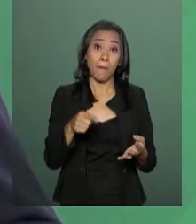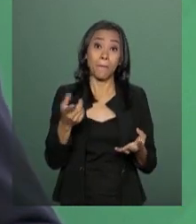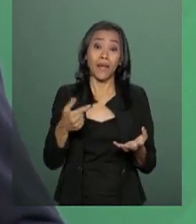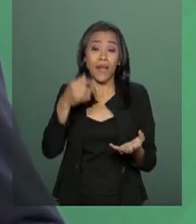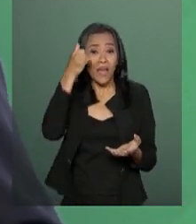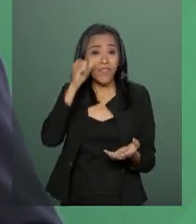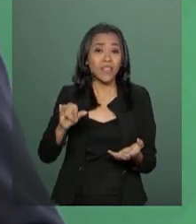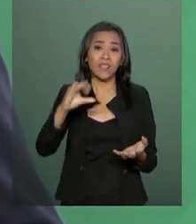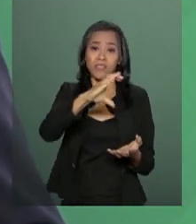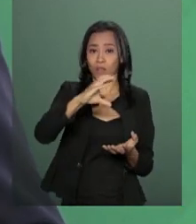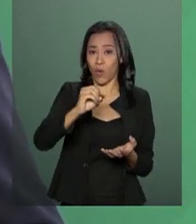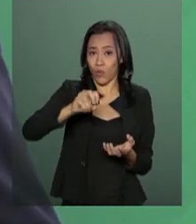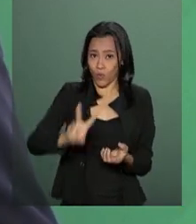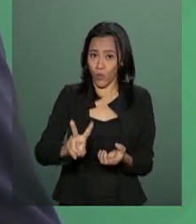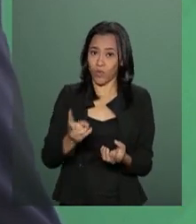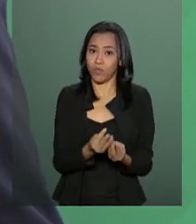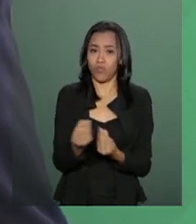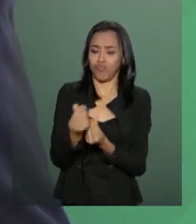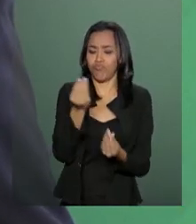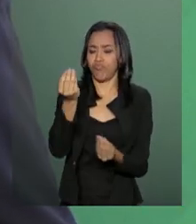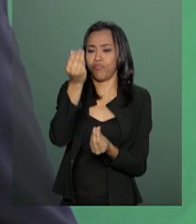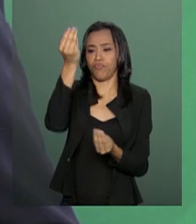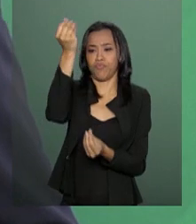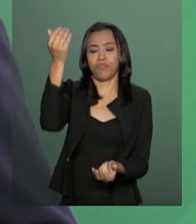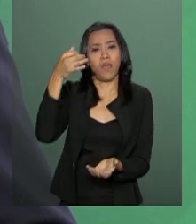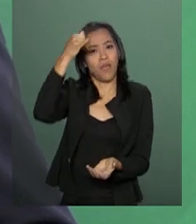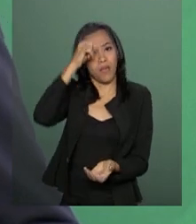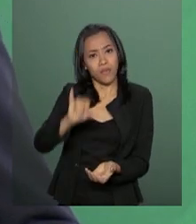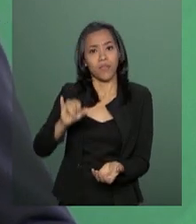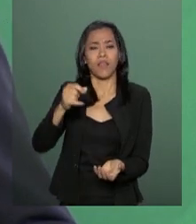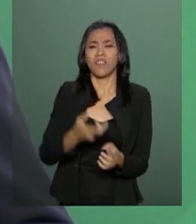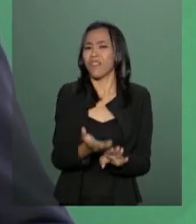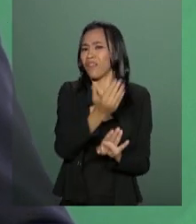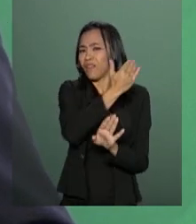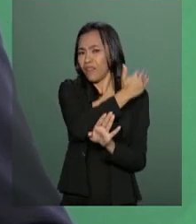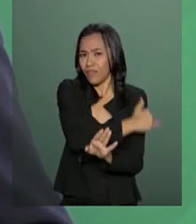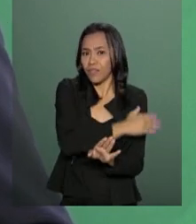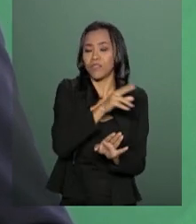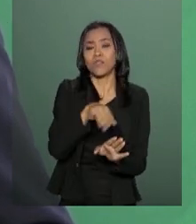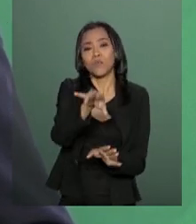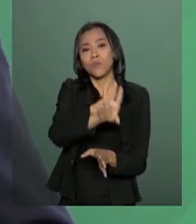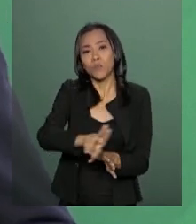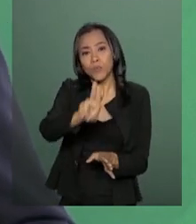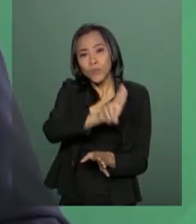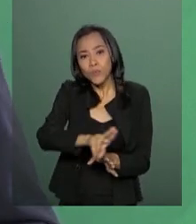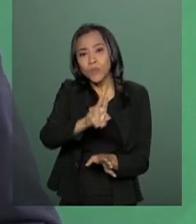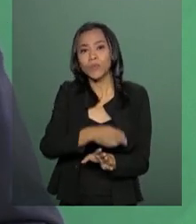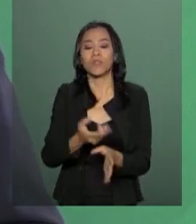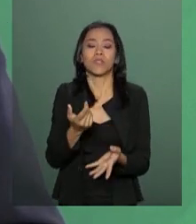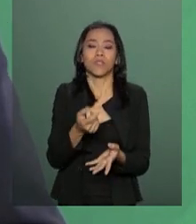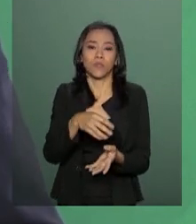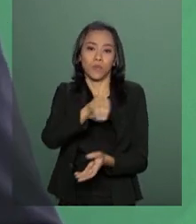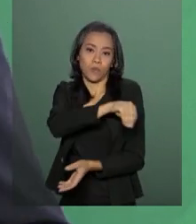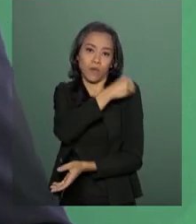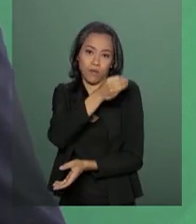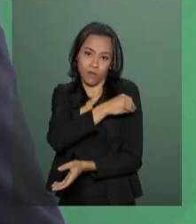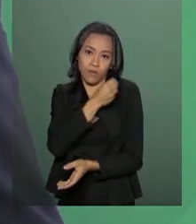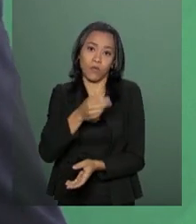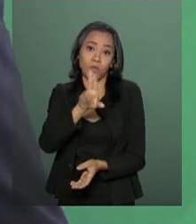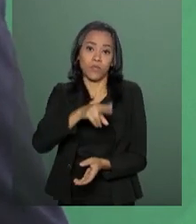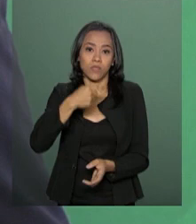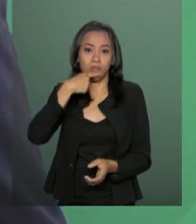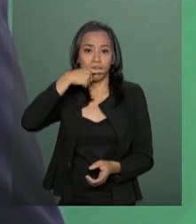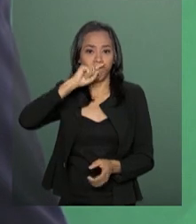carbono desde o início do uso do etanol produzido a partir da cana-de-açúcar. Esse projeto